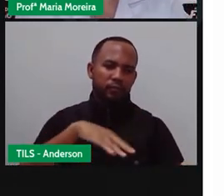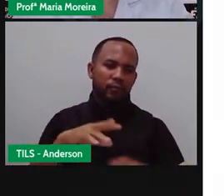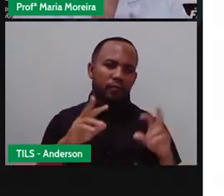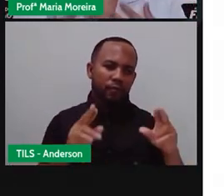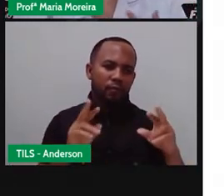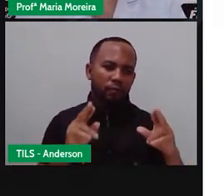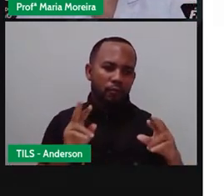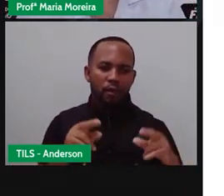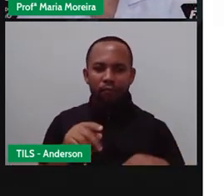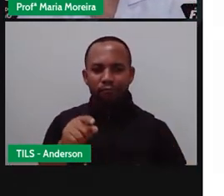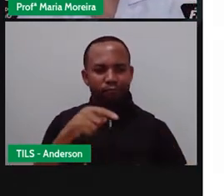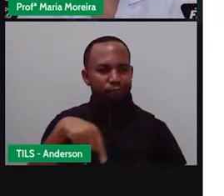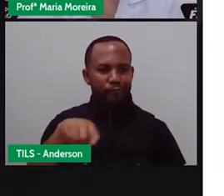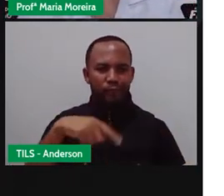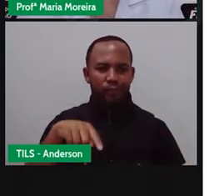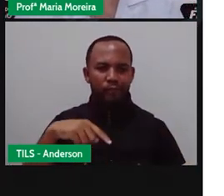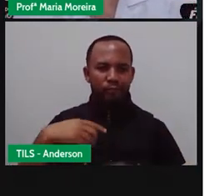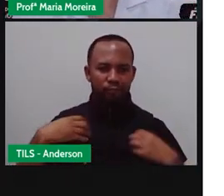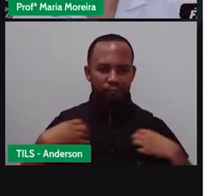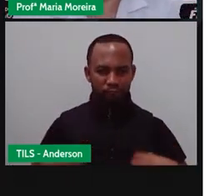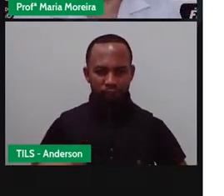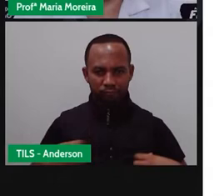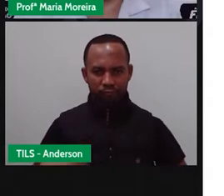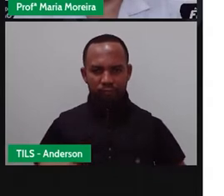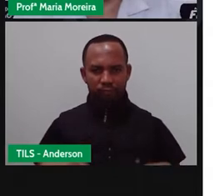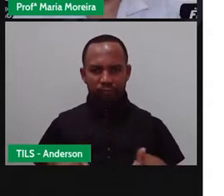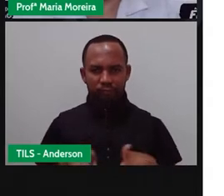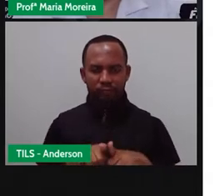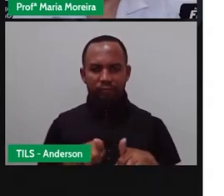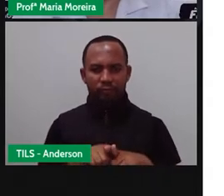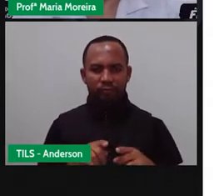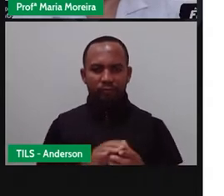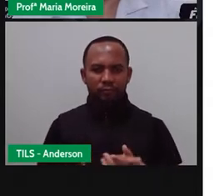gente, porque ele desenvolve o quê? Os pulmões, certo?